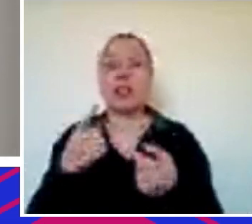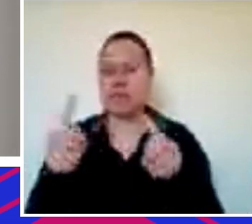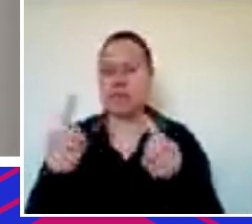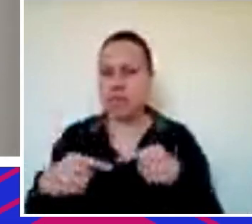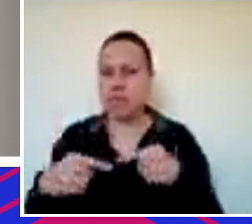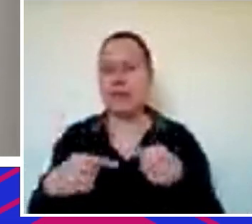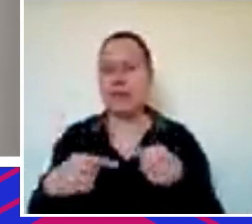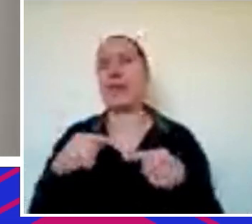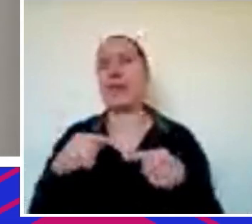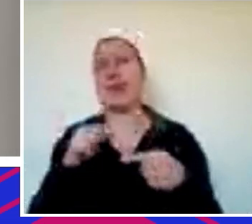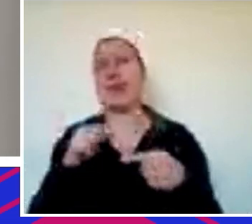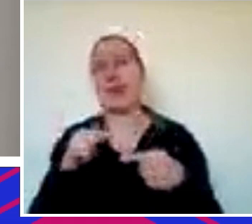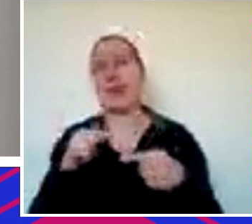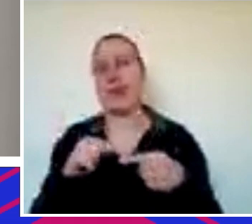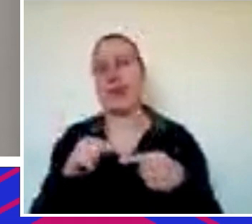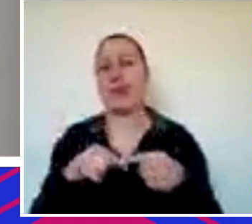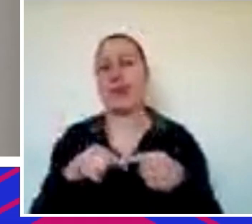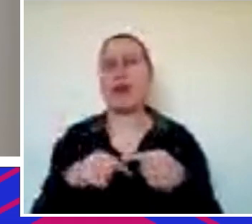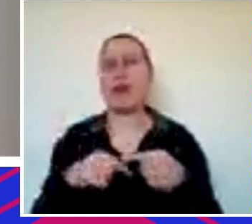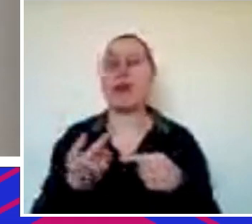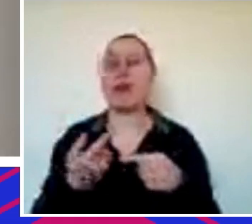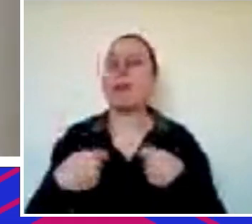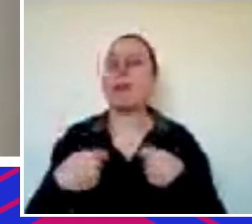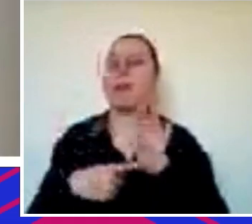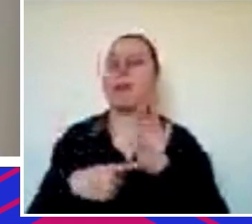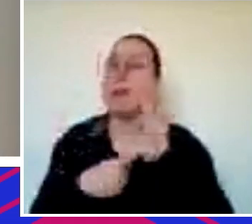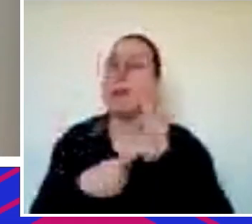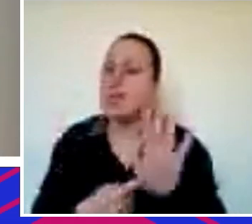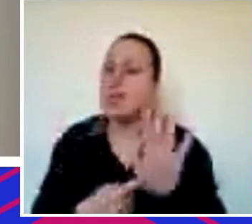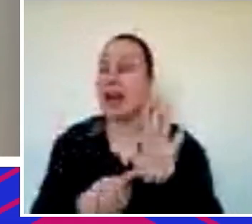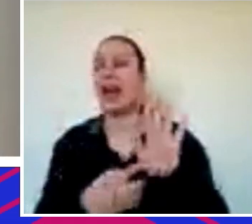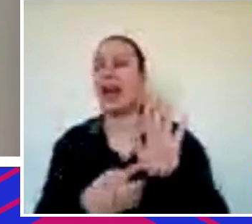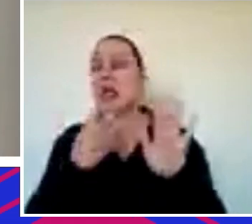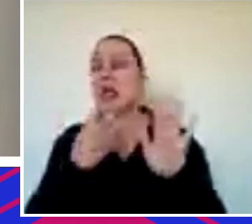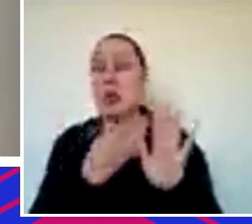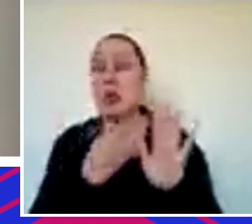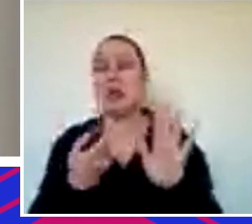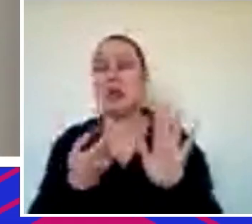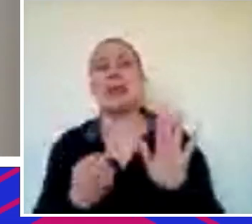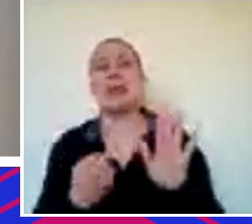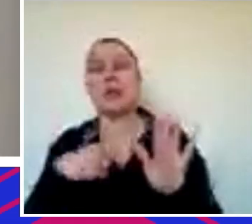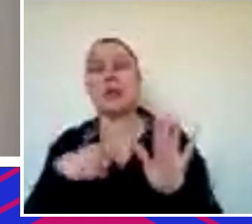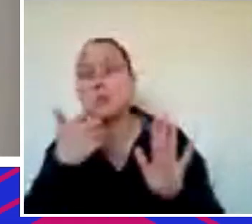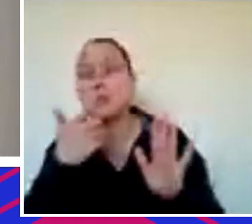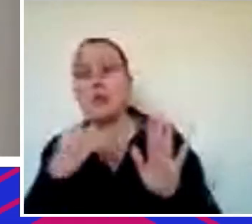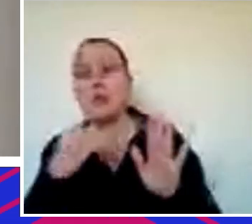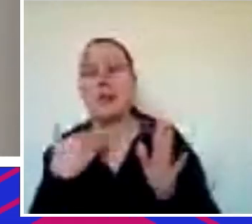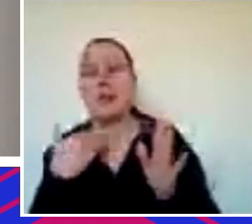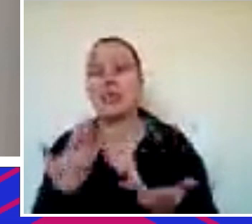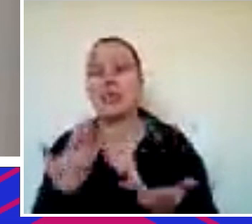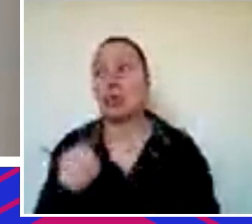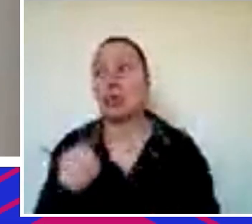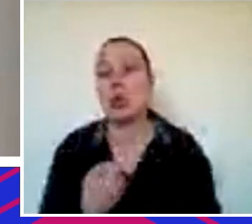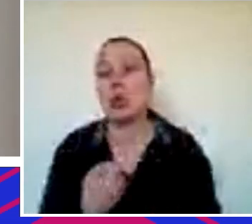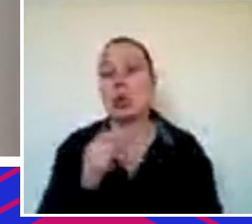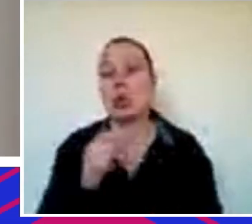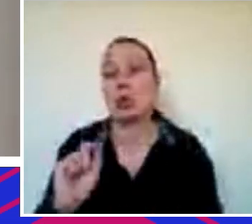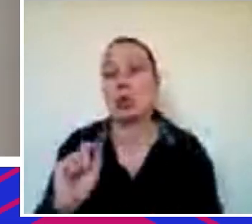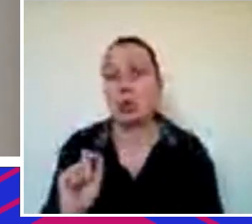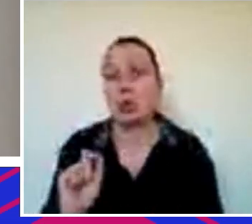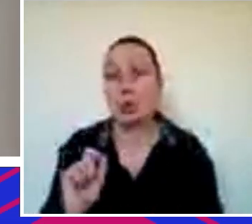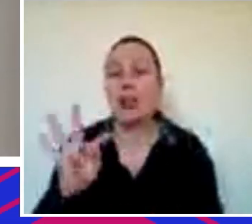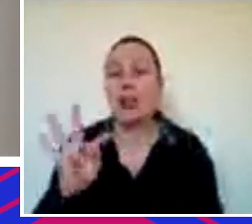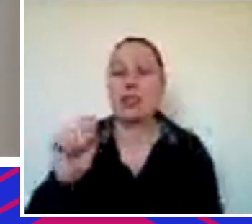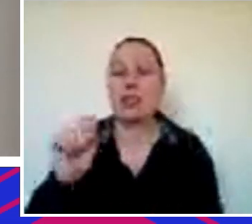aí, em termos de apresentar rentabilidade para conseguir, às vezes, dívidas bancárias e outras. A gente consegue fazer um produto que é bem tailor-made